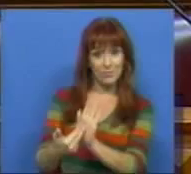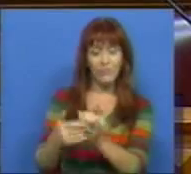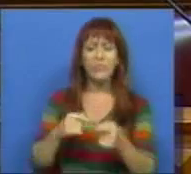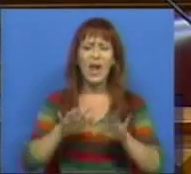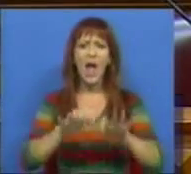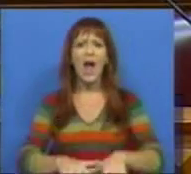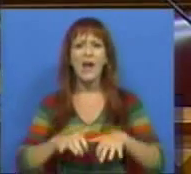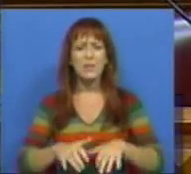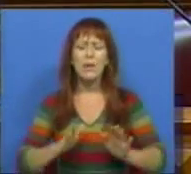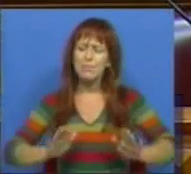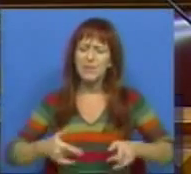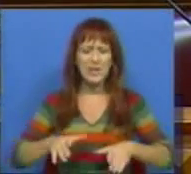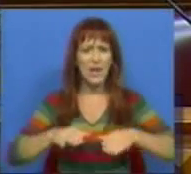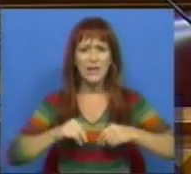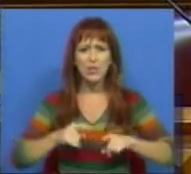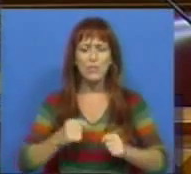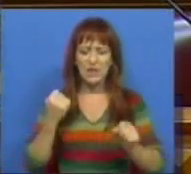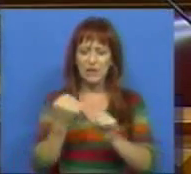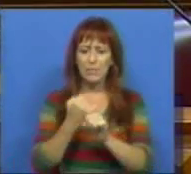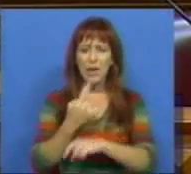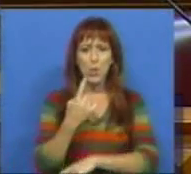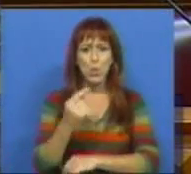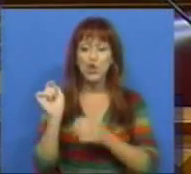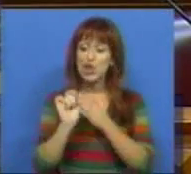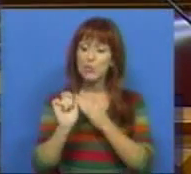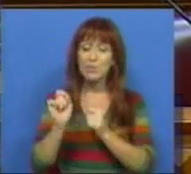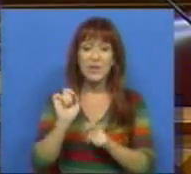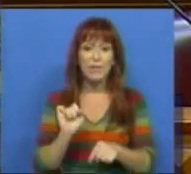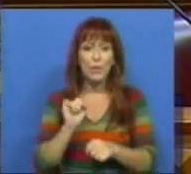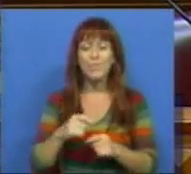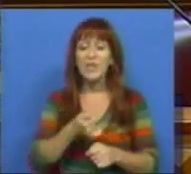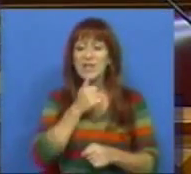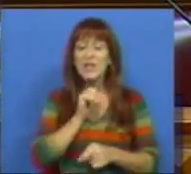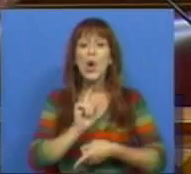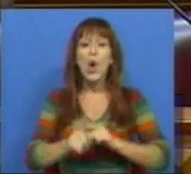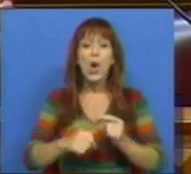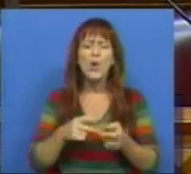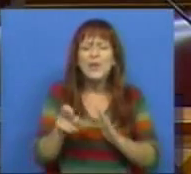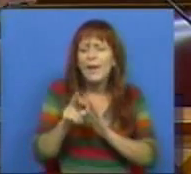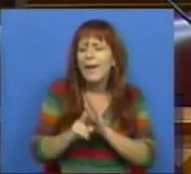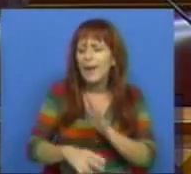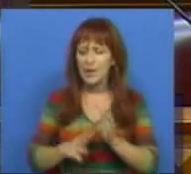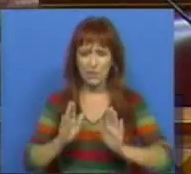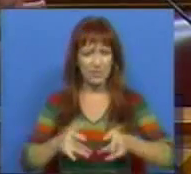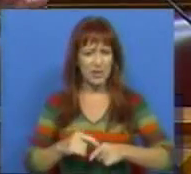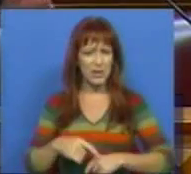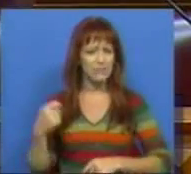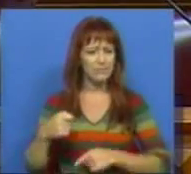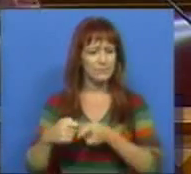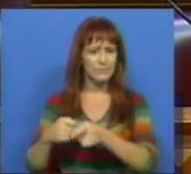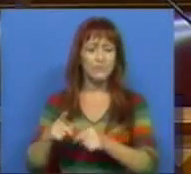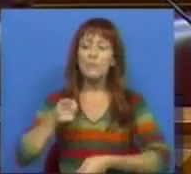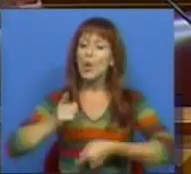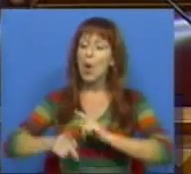que esta Assembleia deve assumir um trabalho específico para determinar exatamente que regras devem presidir